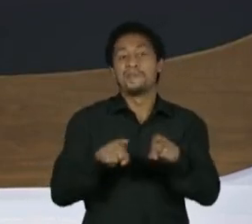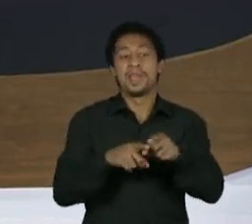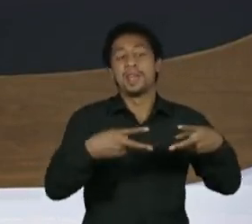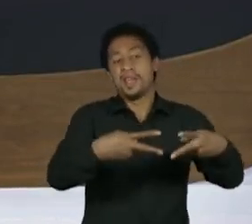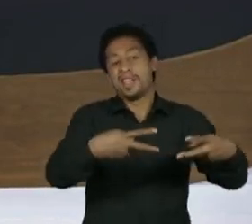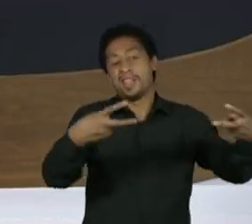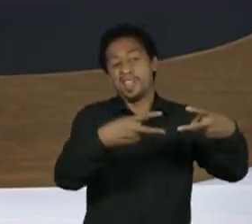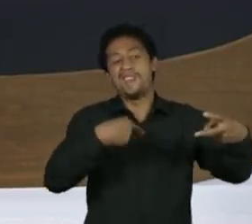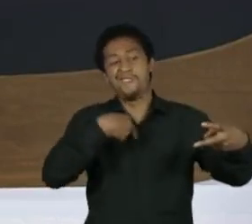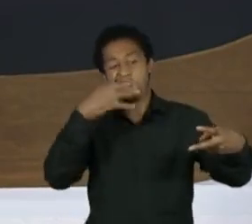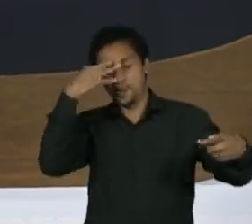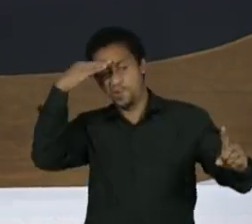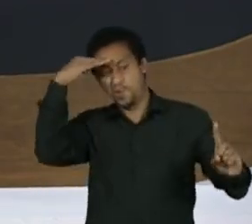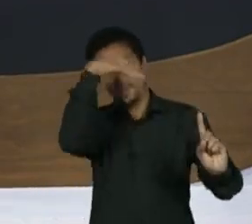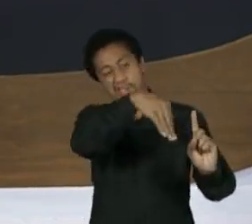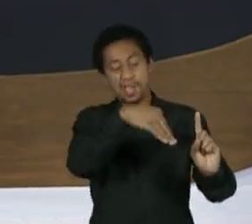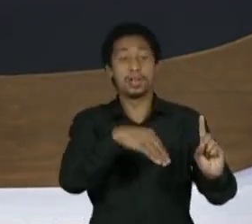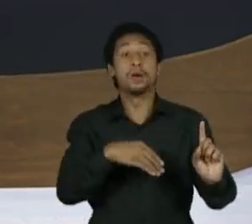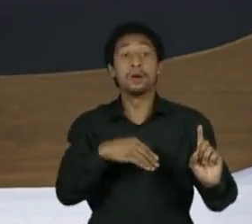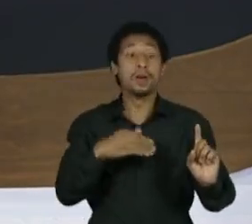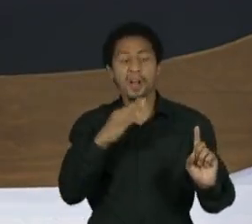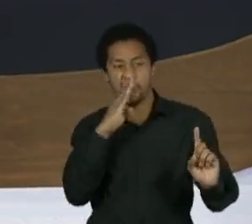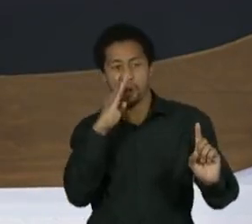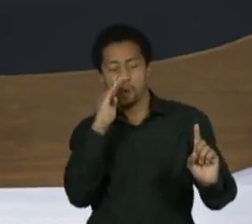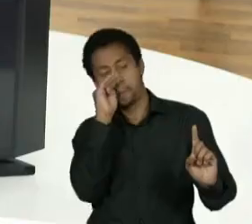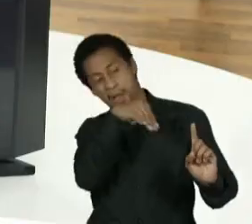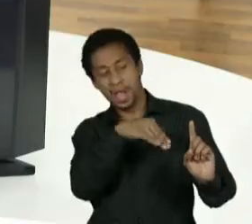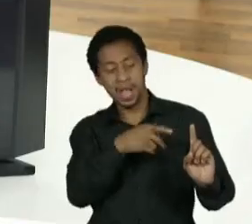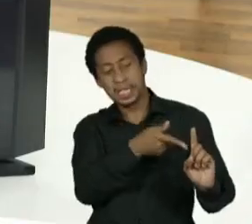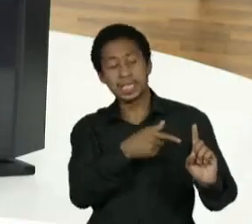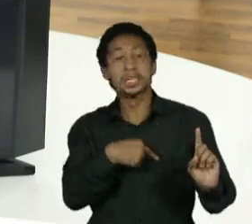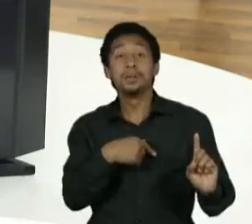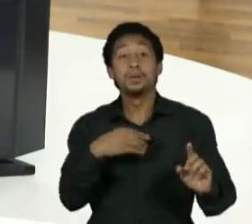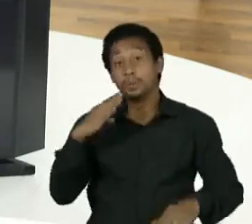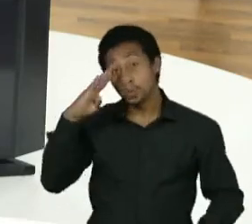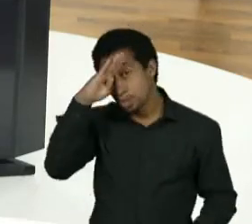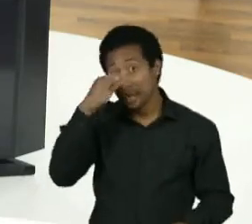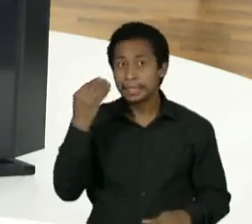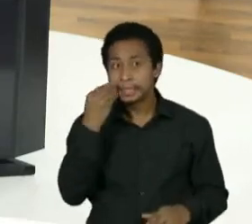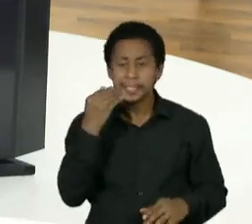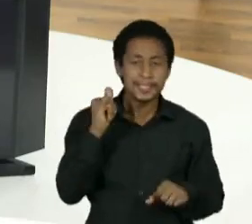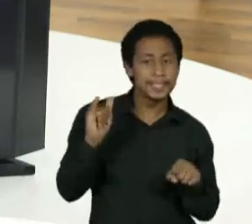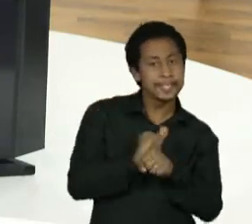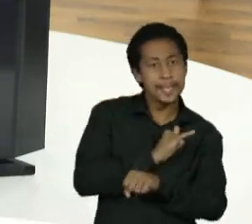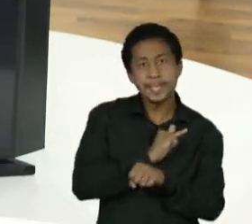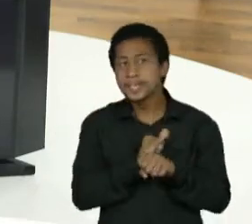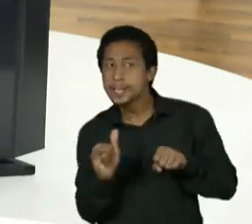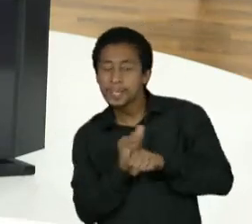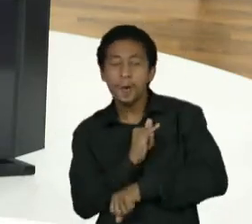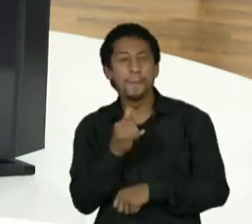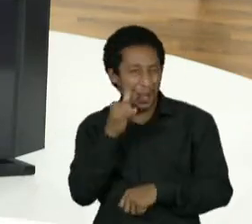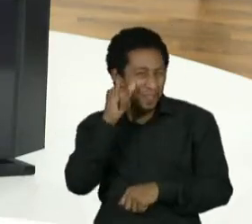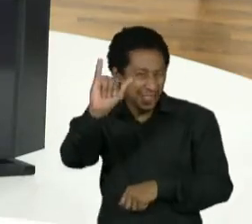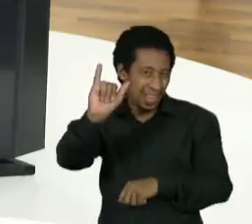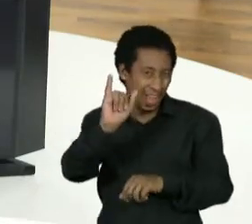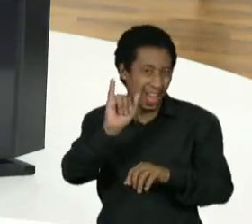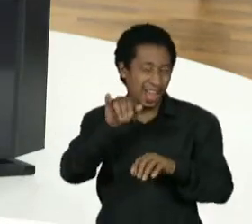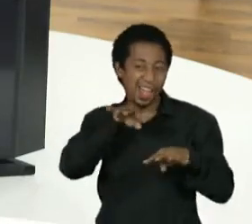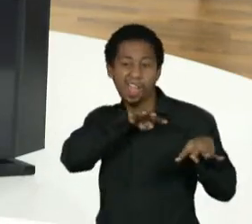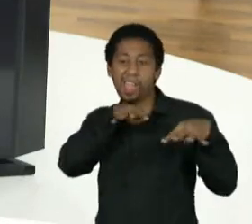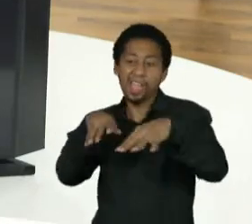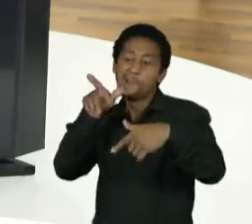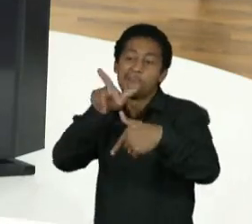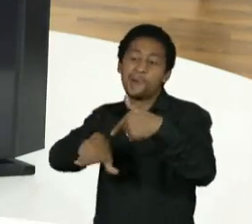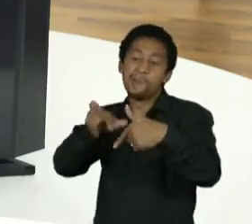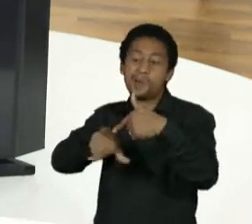empresa, o presidente está tentando se desviar de outros problemas do seu governo, como, por exemplo, esse escândalo envolvendo pastores